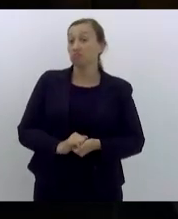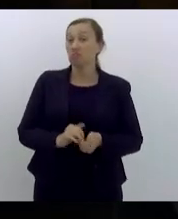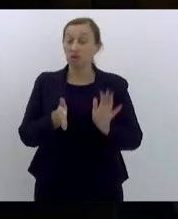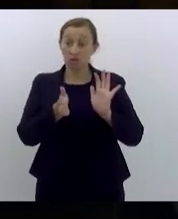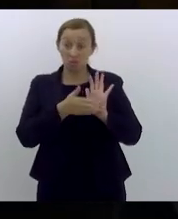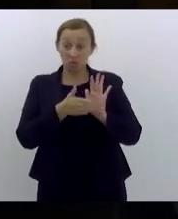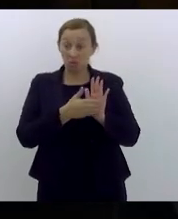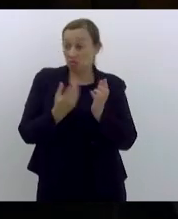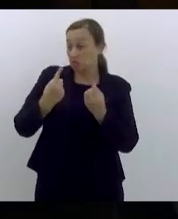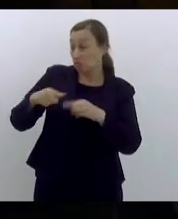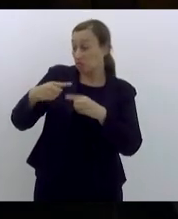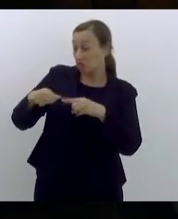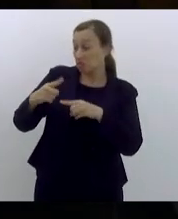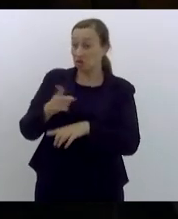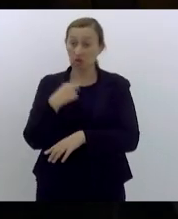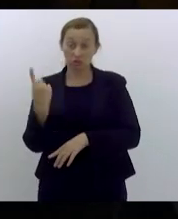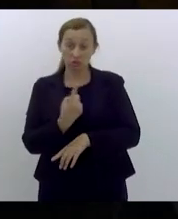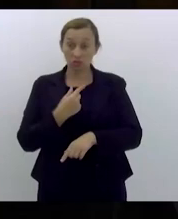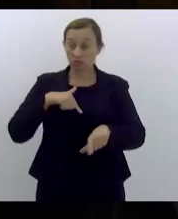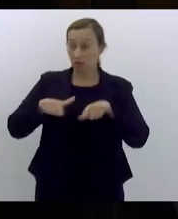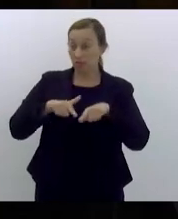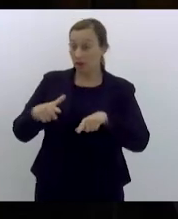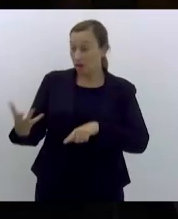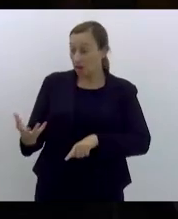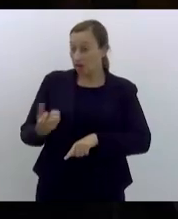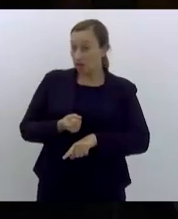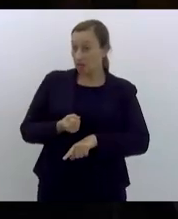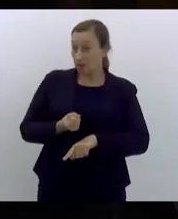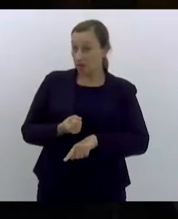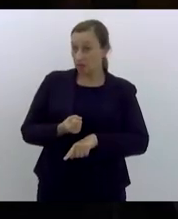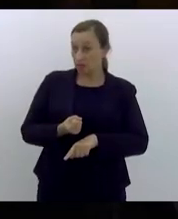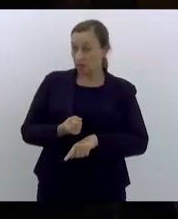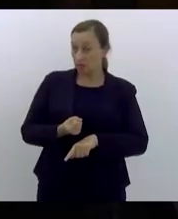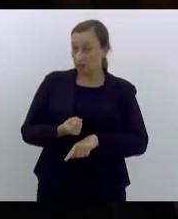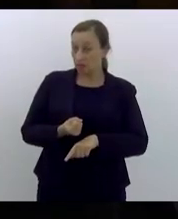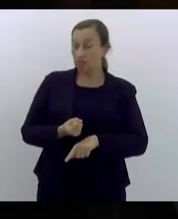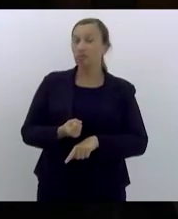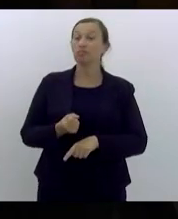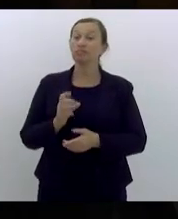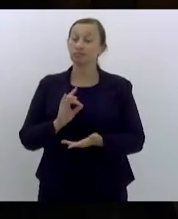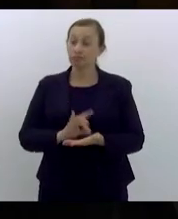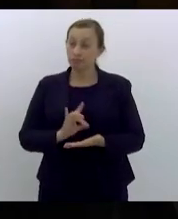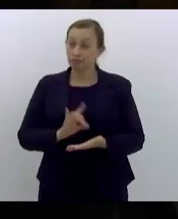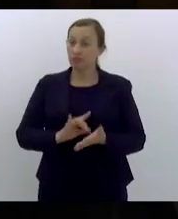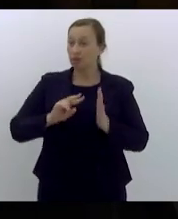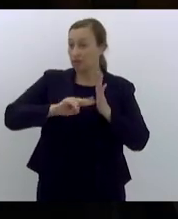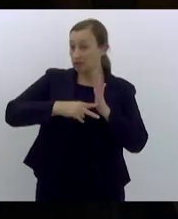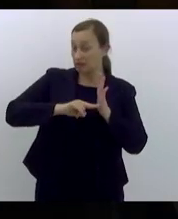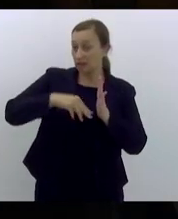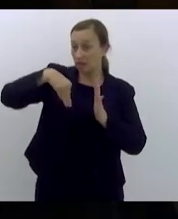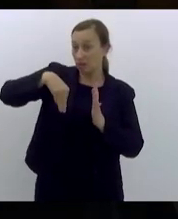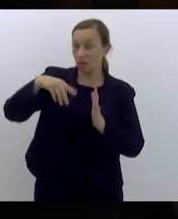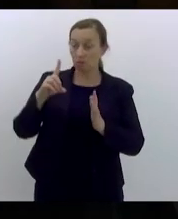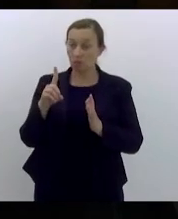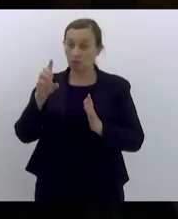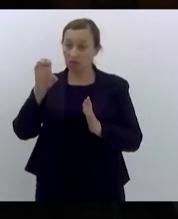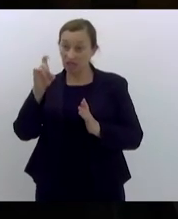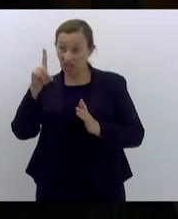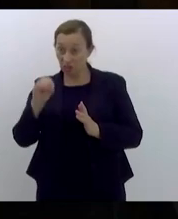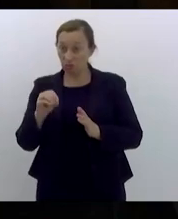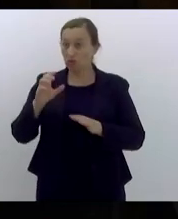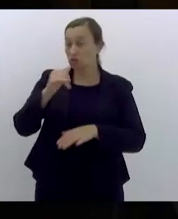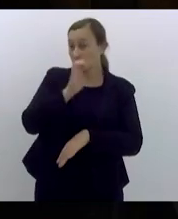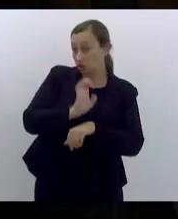uma provocação que a nossa mandata recebeu acolheu na realidade do sindicato das modelos aqui do estado do Rio de Janeiro